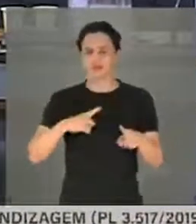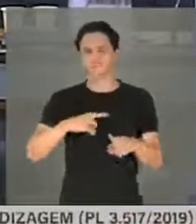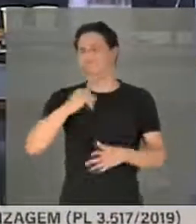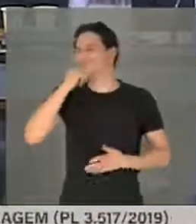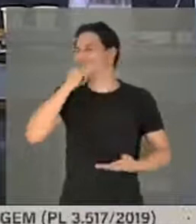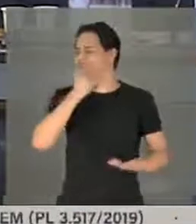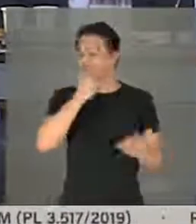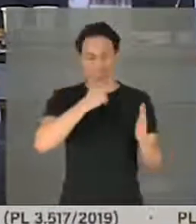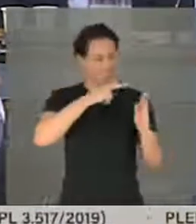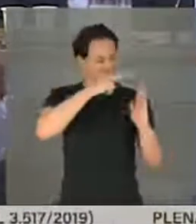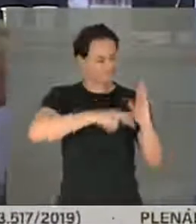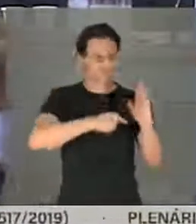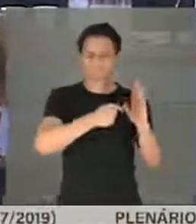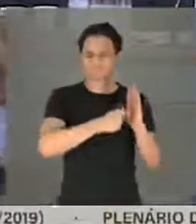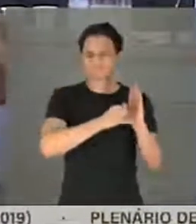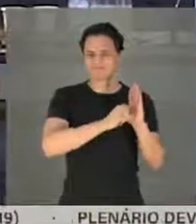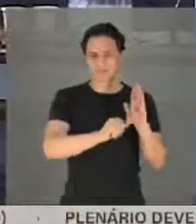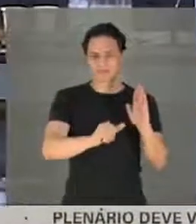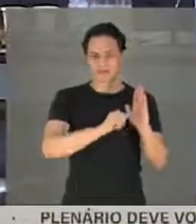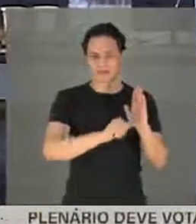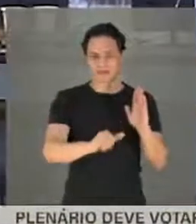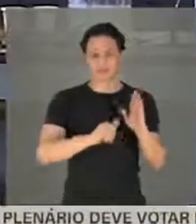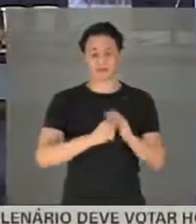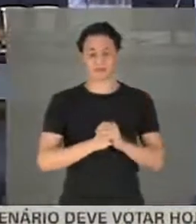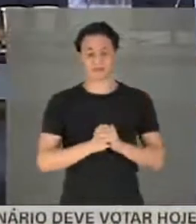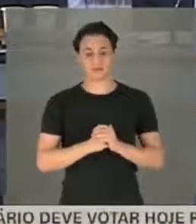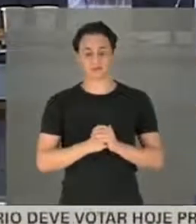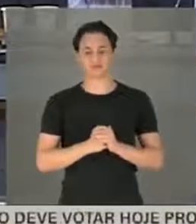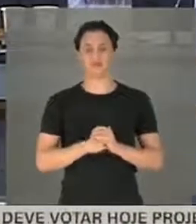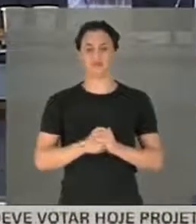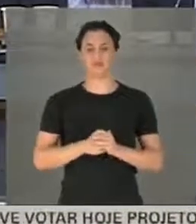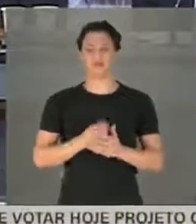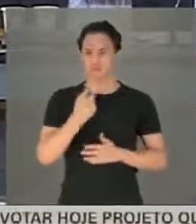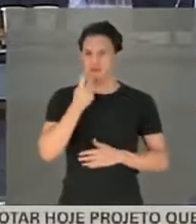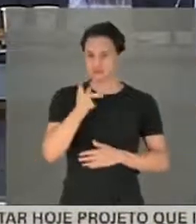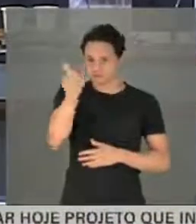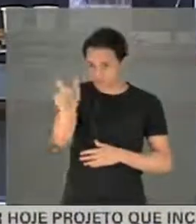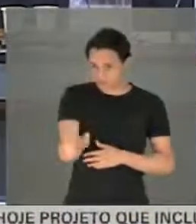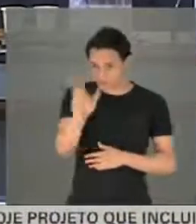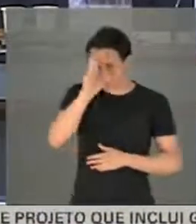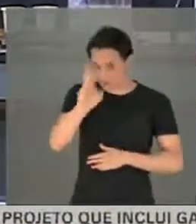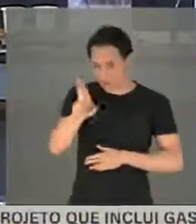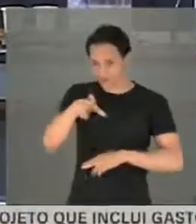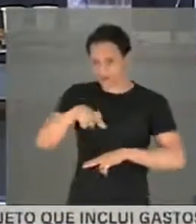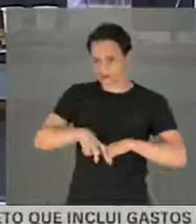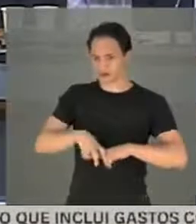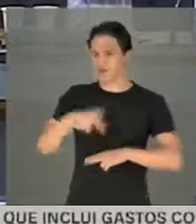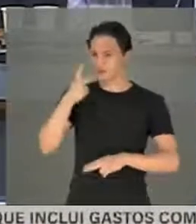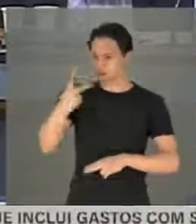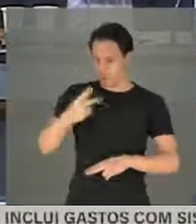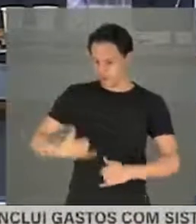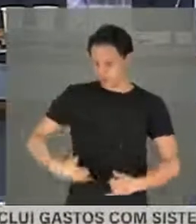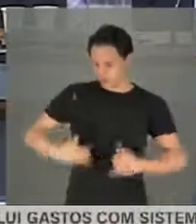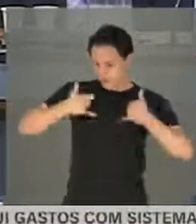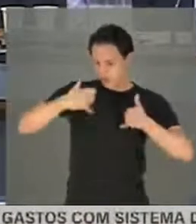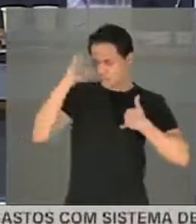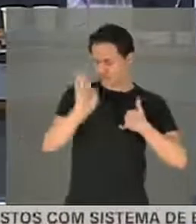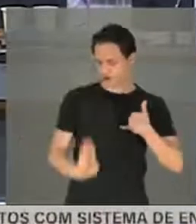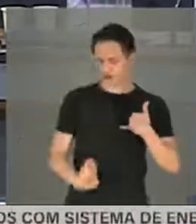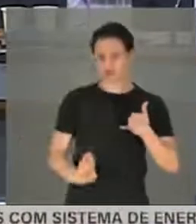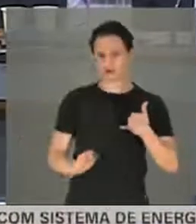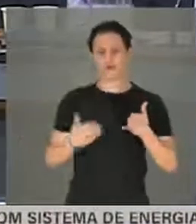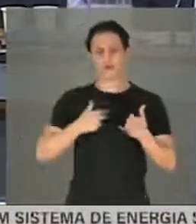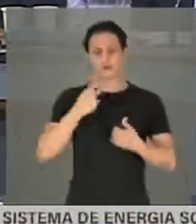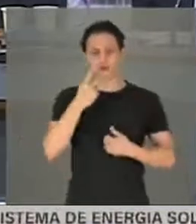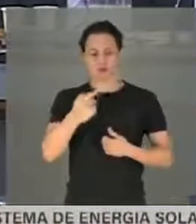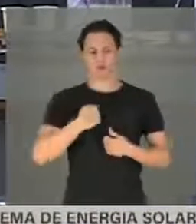lamentável. E digo para o senhor que está aí à frente, que disse que tinha orgulho de ser brasileiro, eu falo que